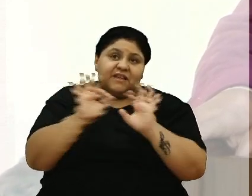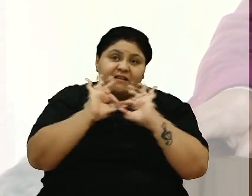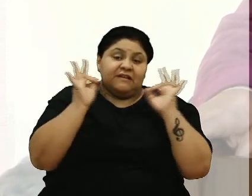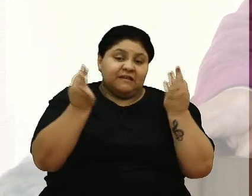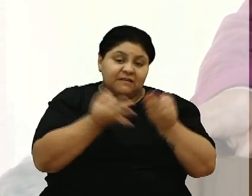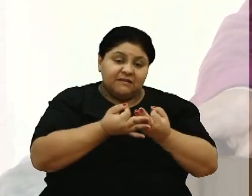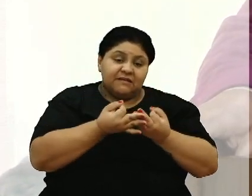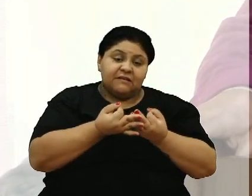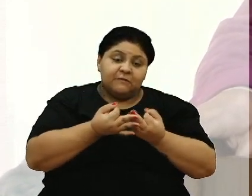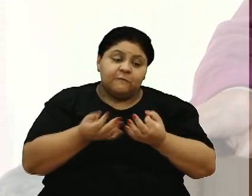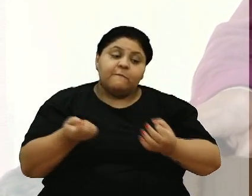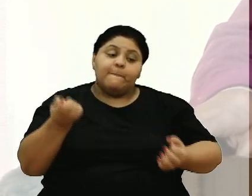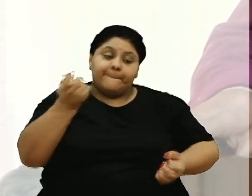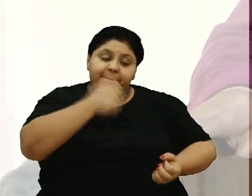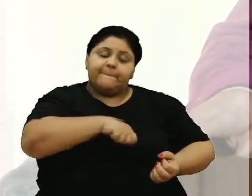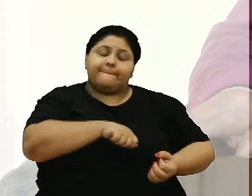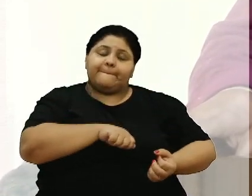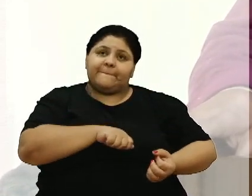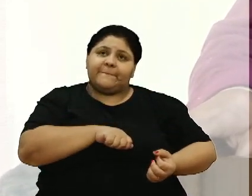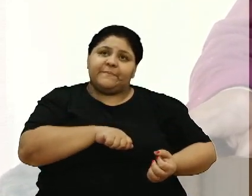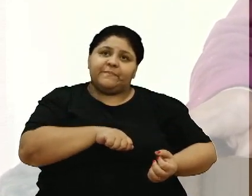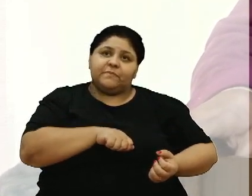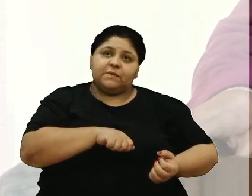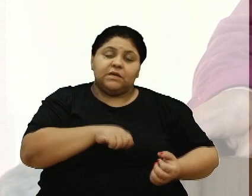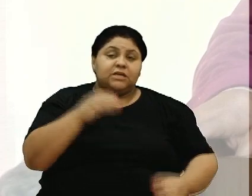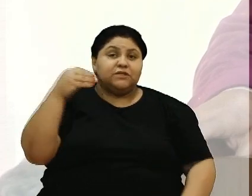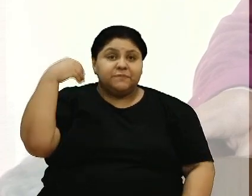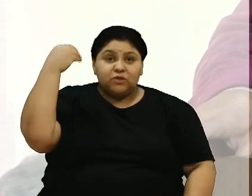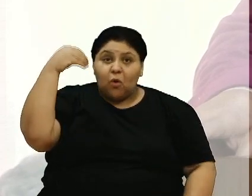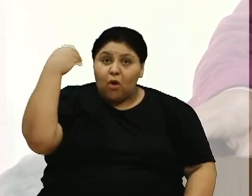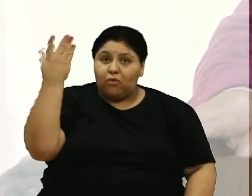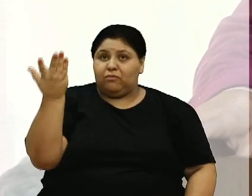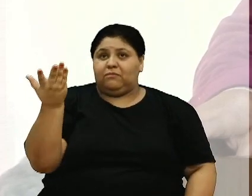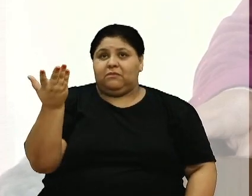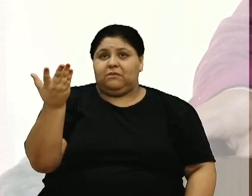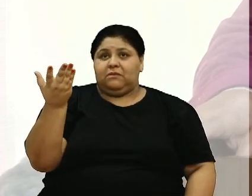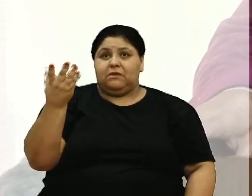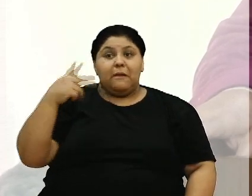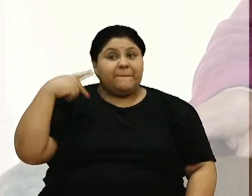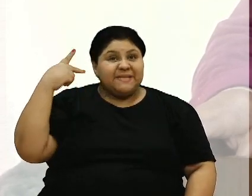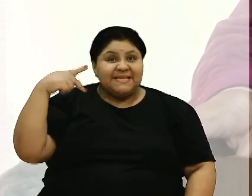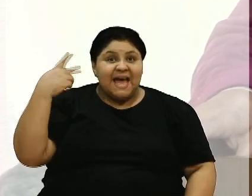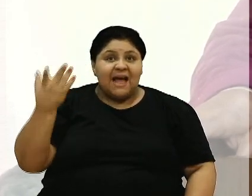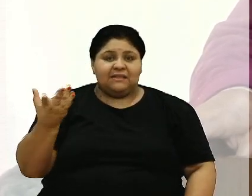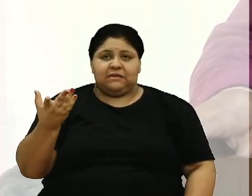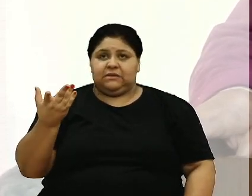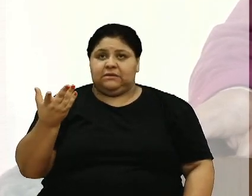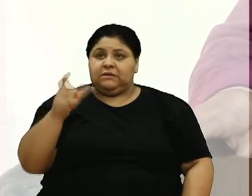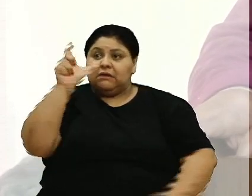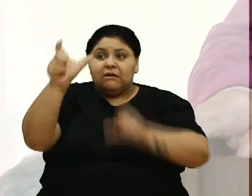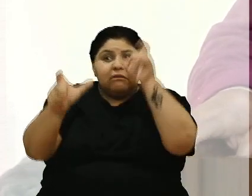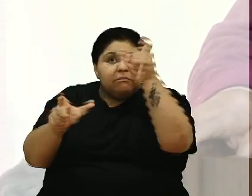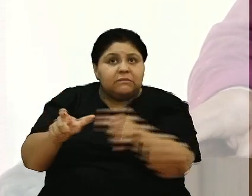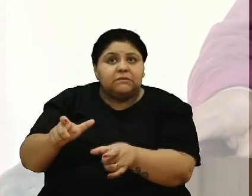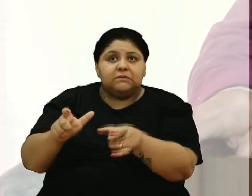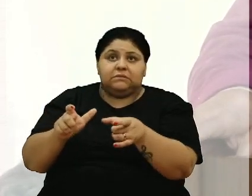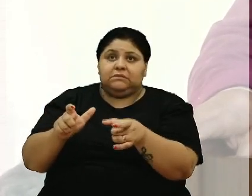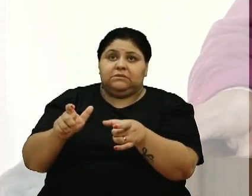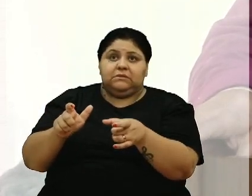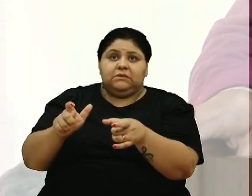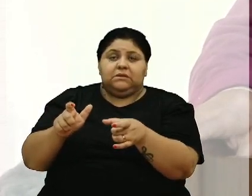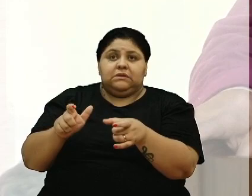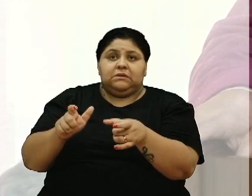vão precisar de de psicólogo as pessoas precisam de psiquiatra aquelas pessoas lá do da UBO precisam disso